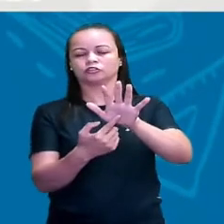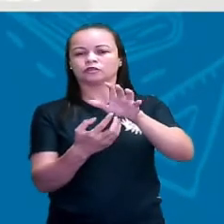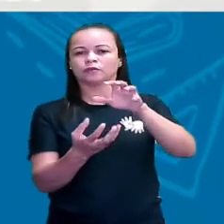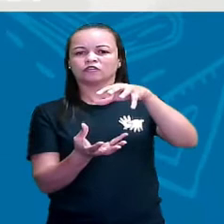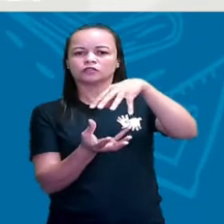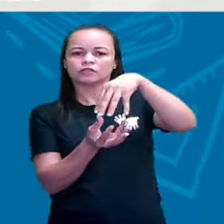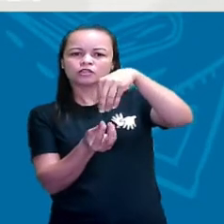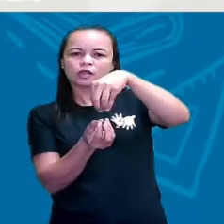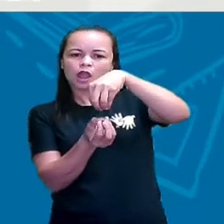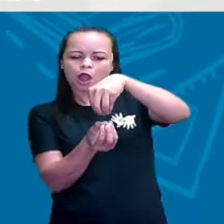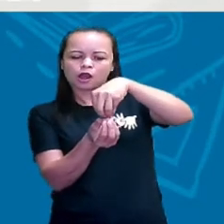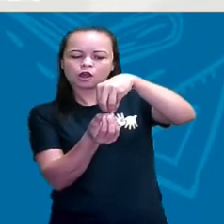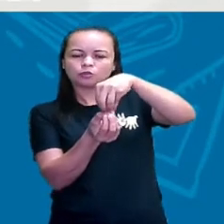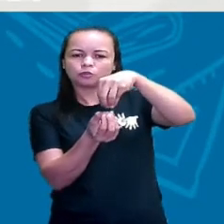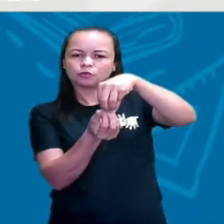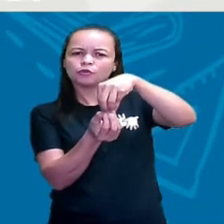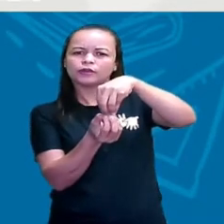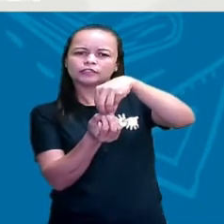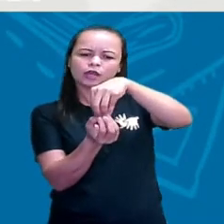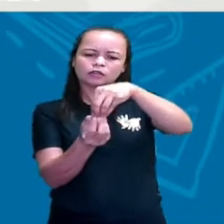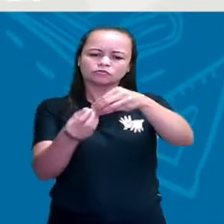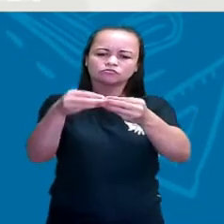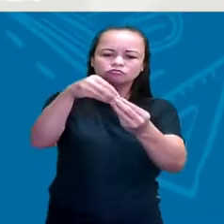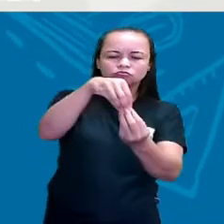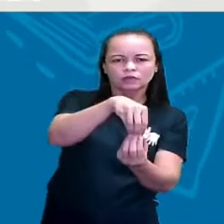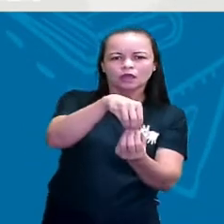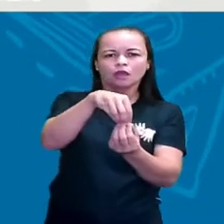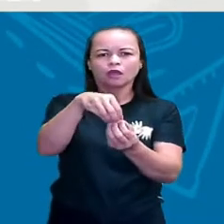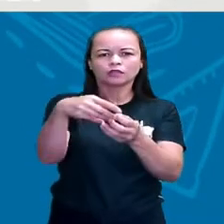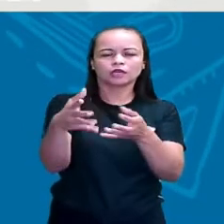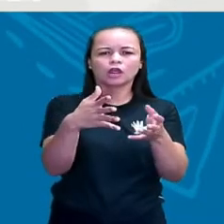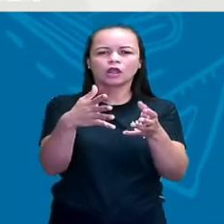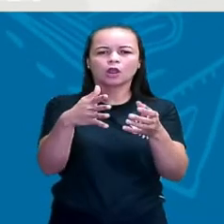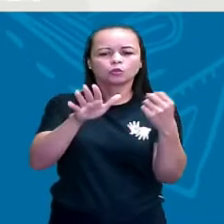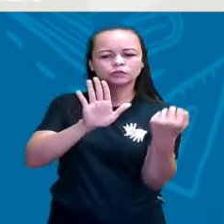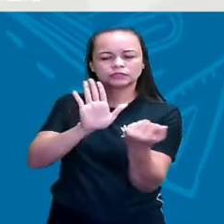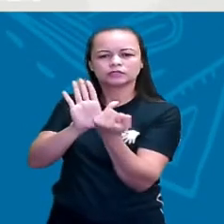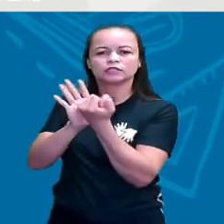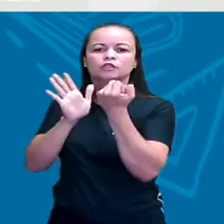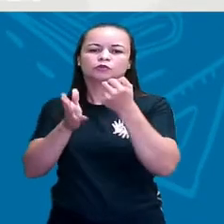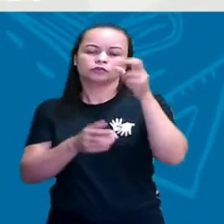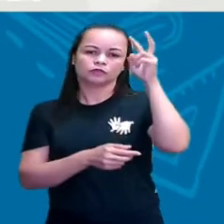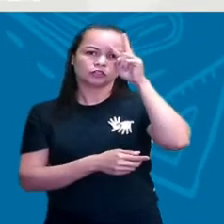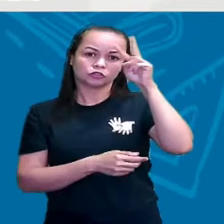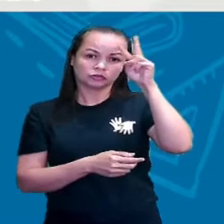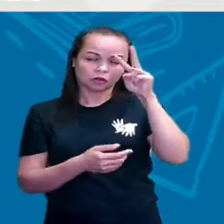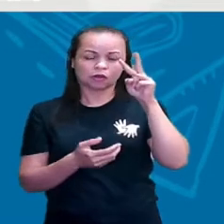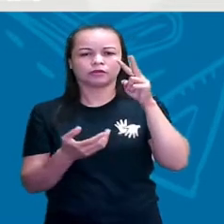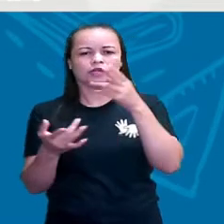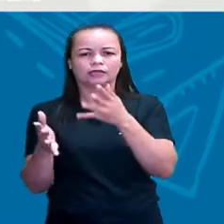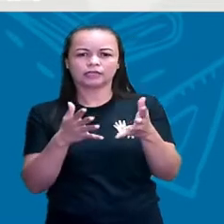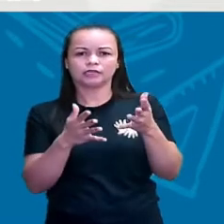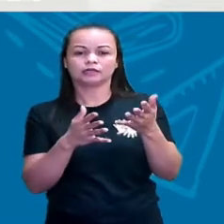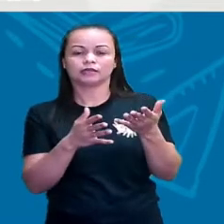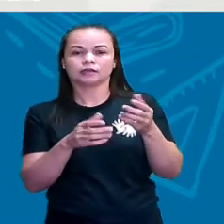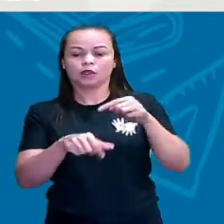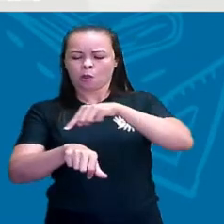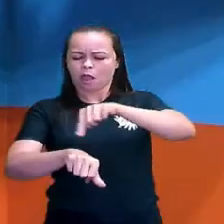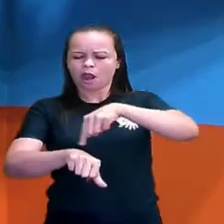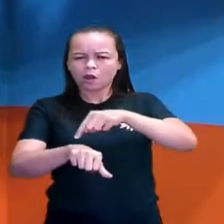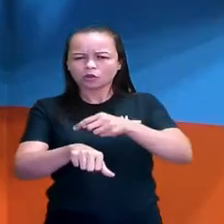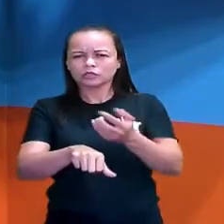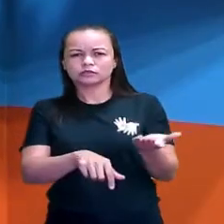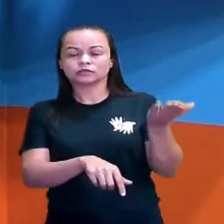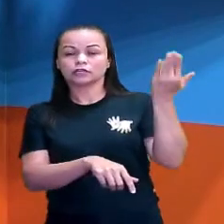imagem é o símbolo da história, né? É um relógio que na antiguidade se utilizava para poder